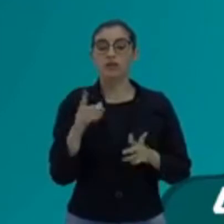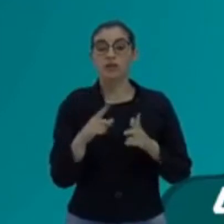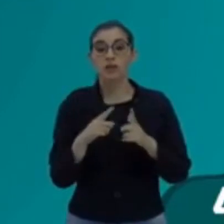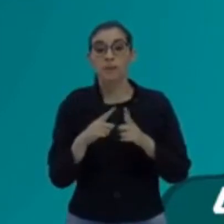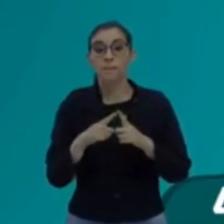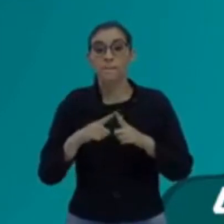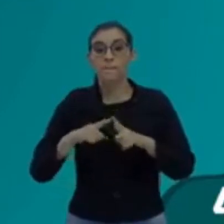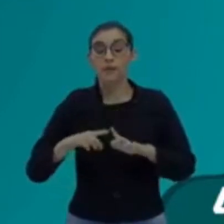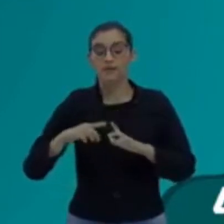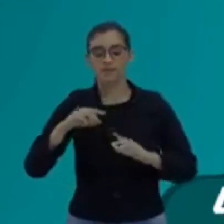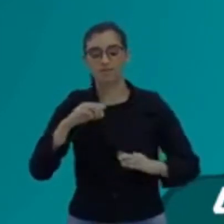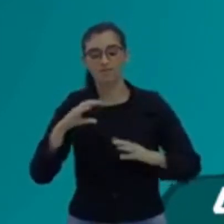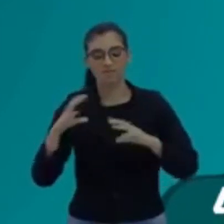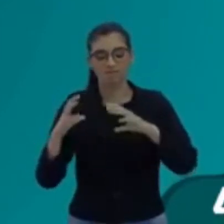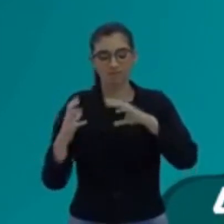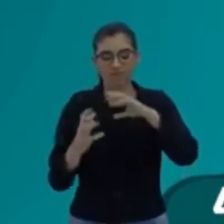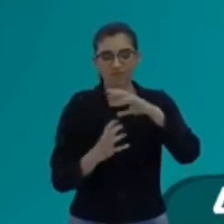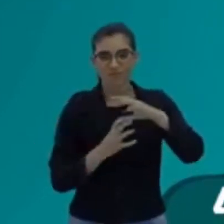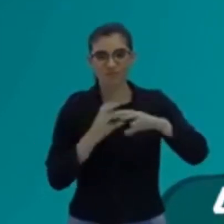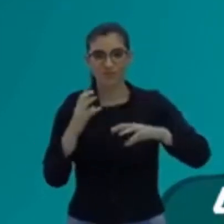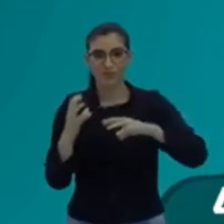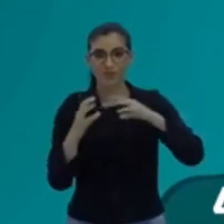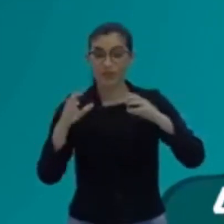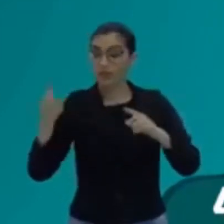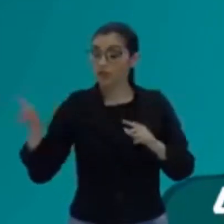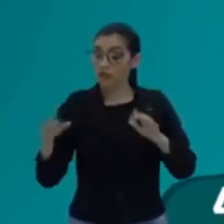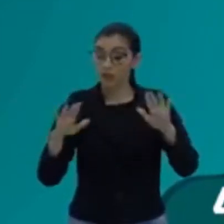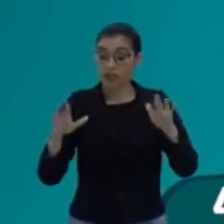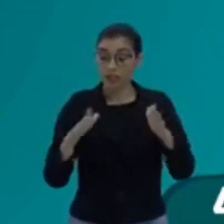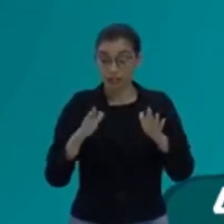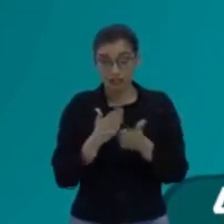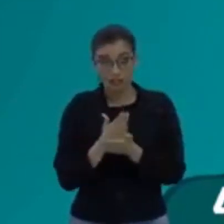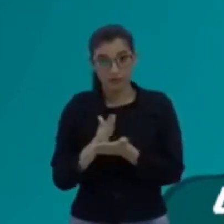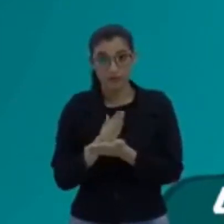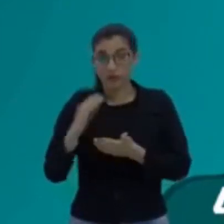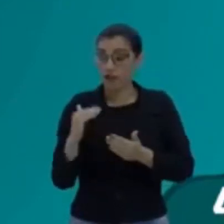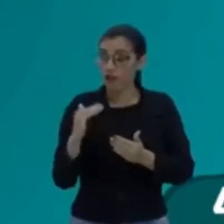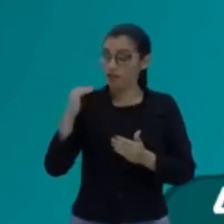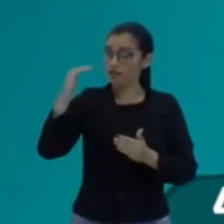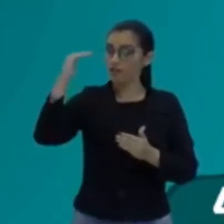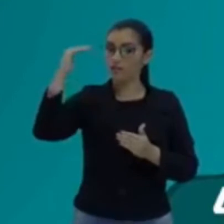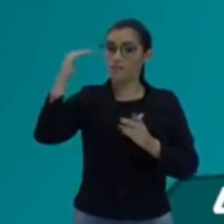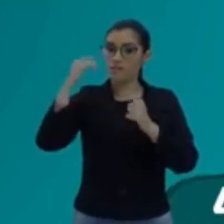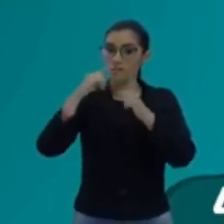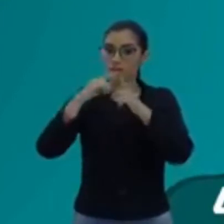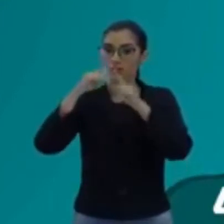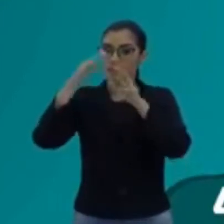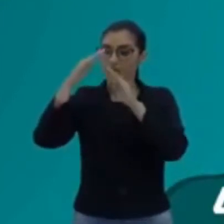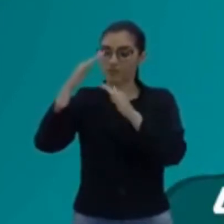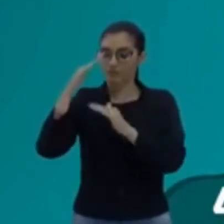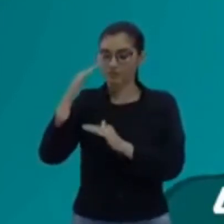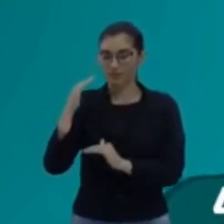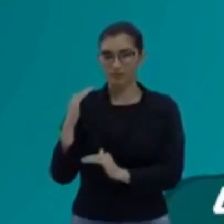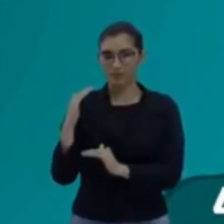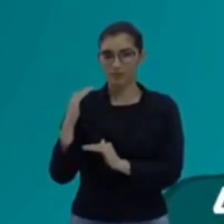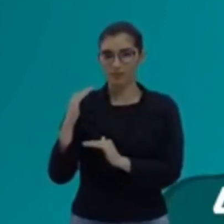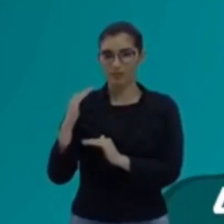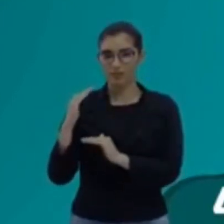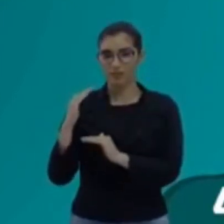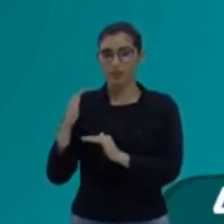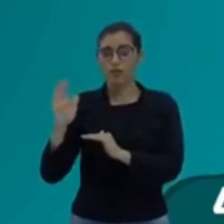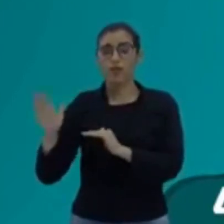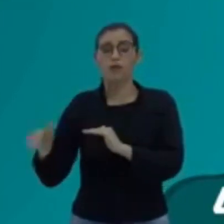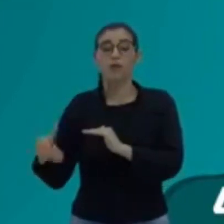gira, filha. Tem momentos que tu está na crista, tu está no ponto mais alto. Tem momentos que tu vem para o ponto mais